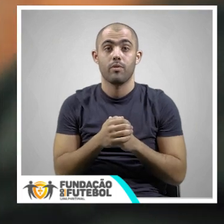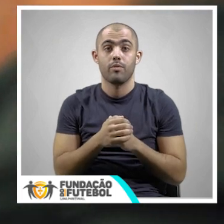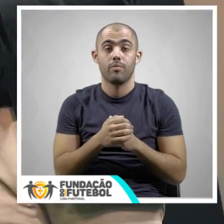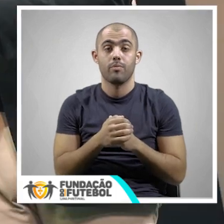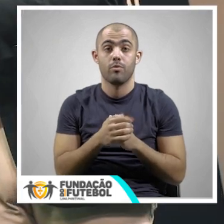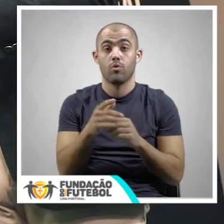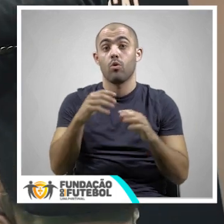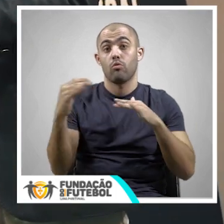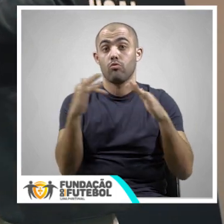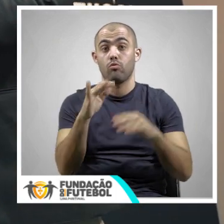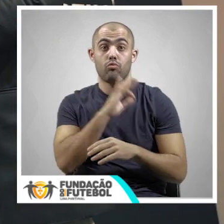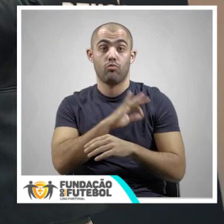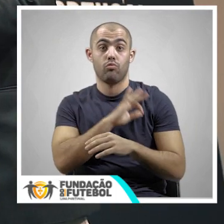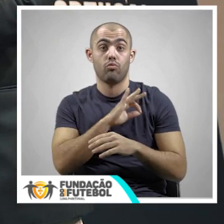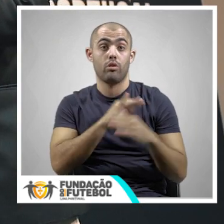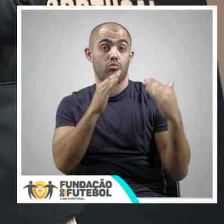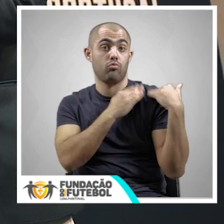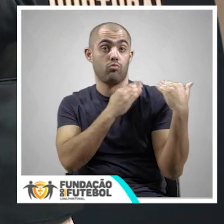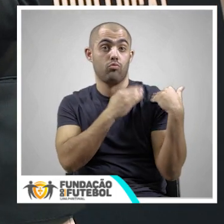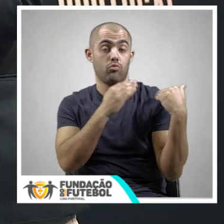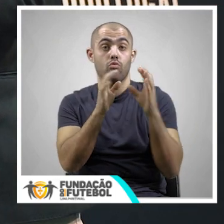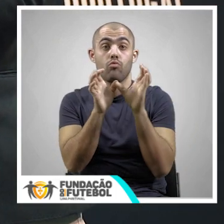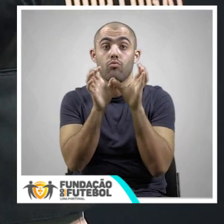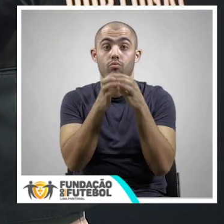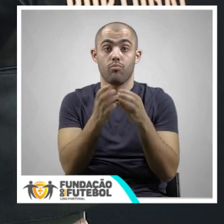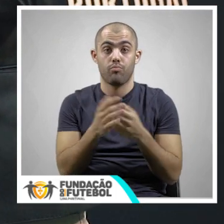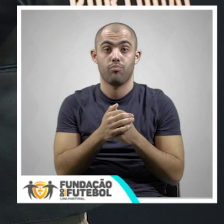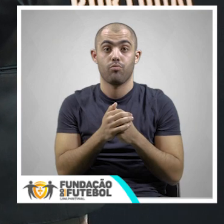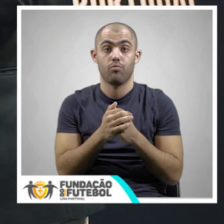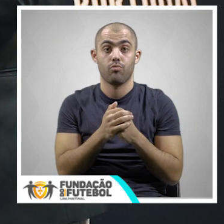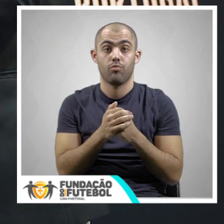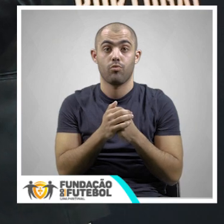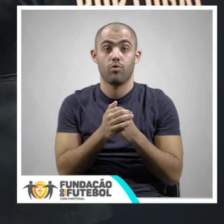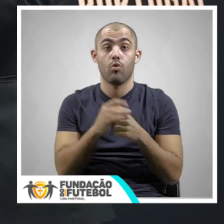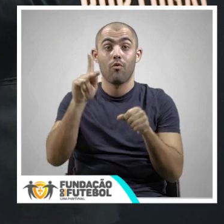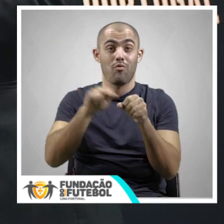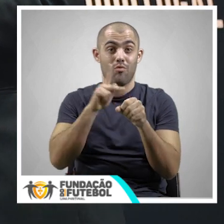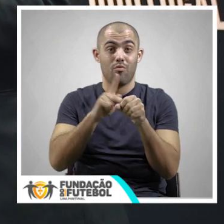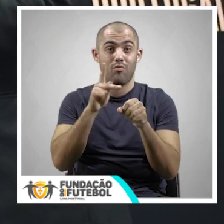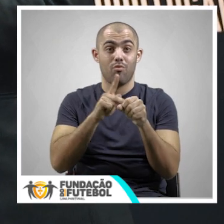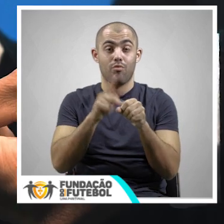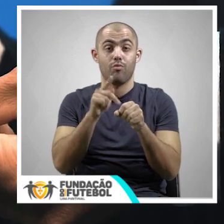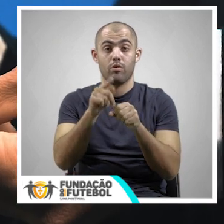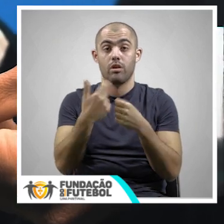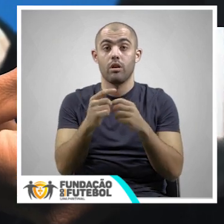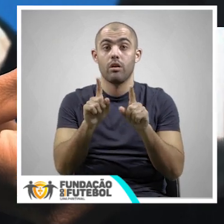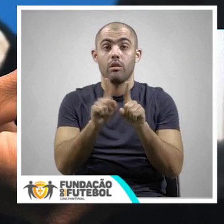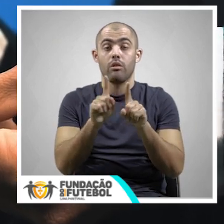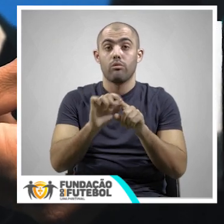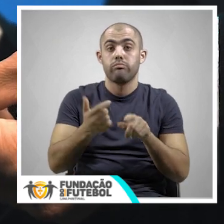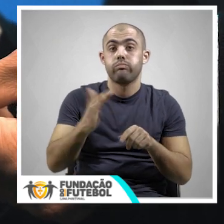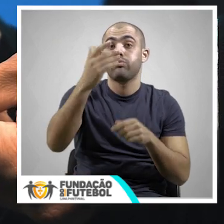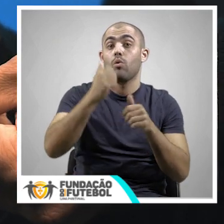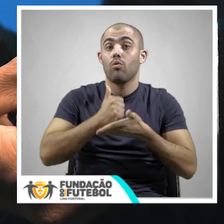equipes. Ciente da missão do futebol profissional na responsabilidade social, o Futebol Clube Vizela surge